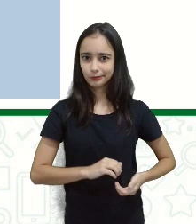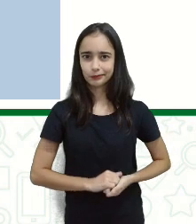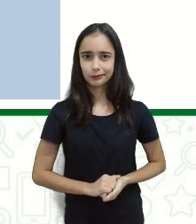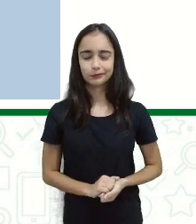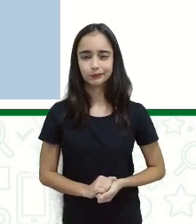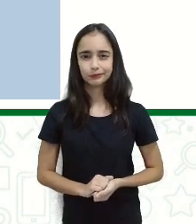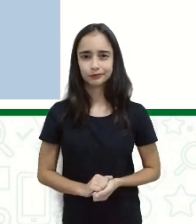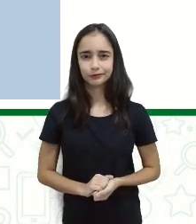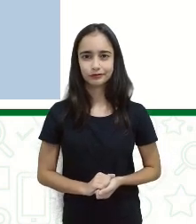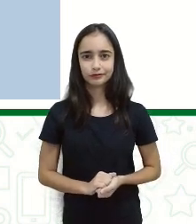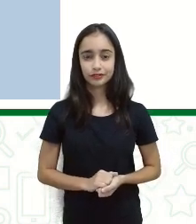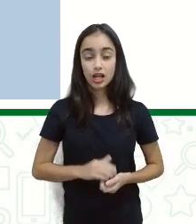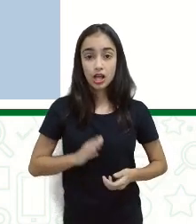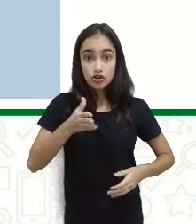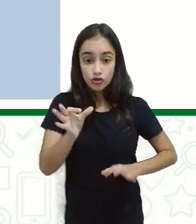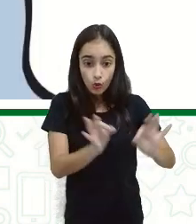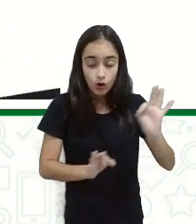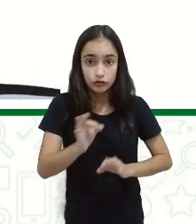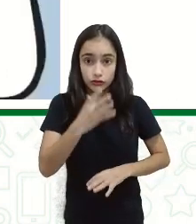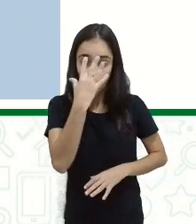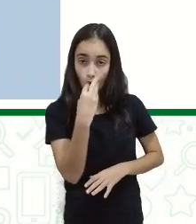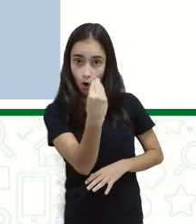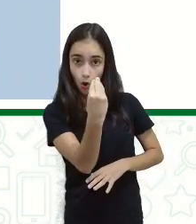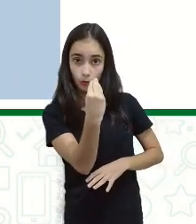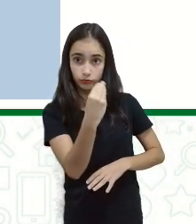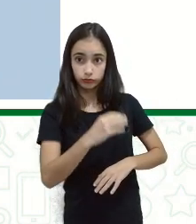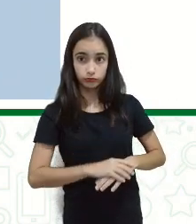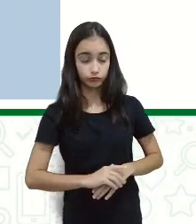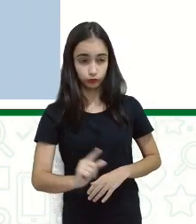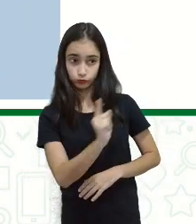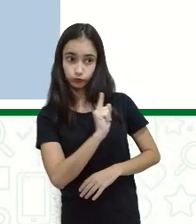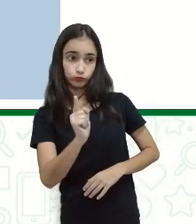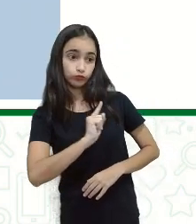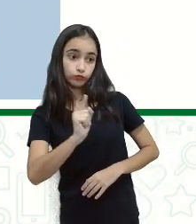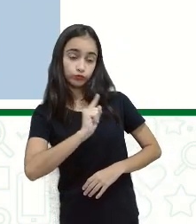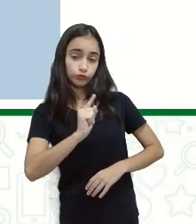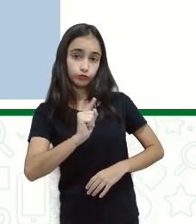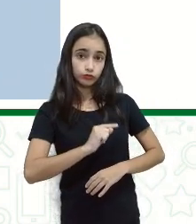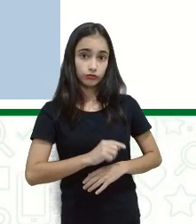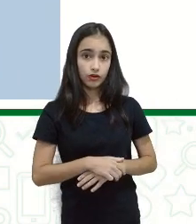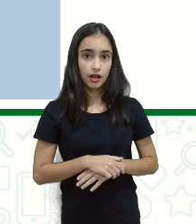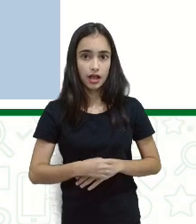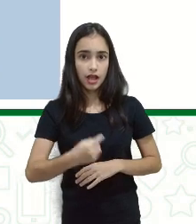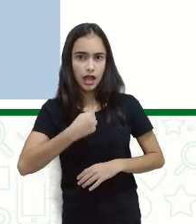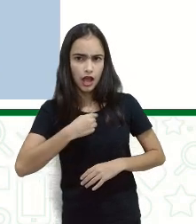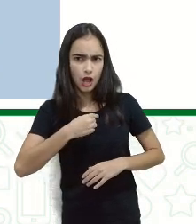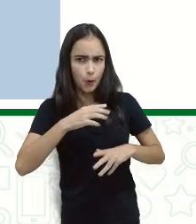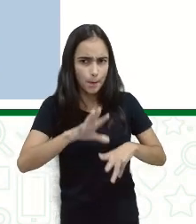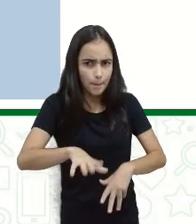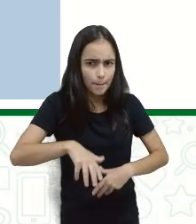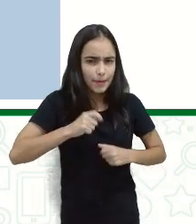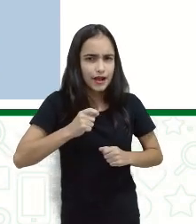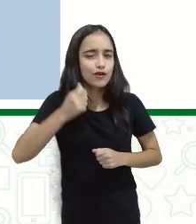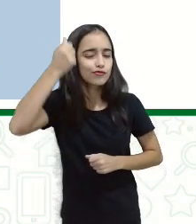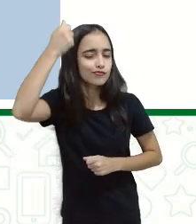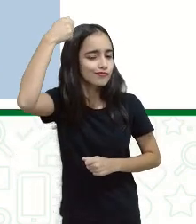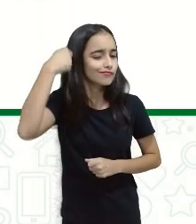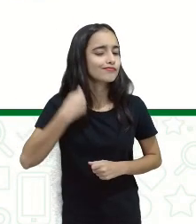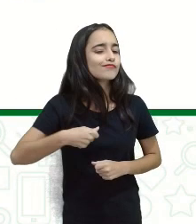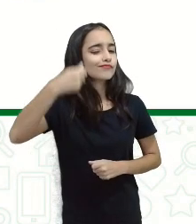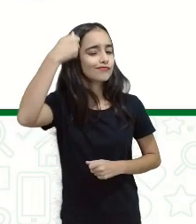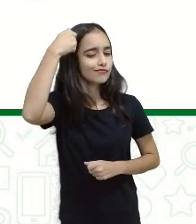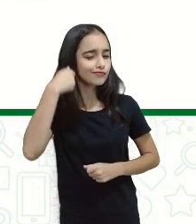Tá pronto, seu lobo? Não! Não! Tô pegando o pente!